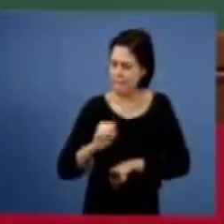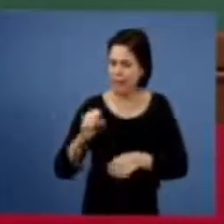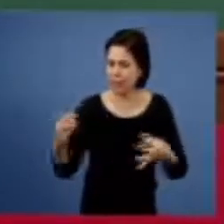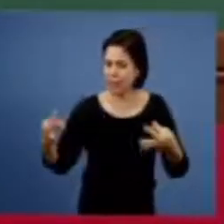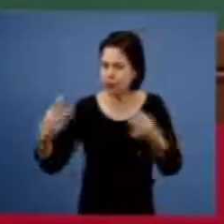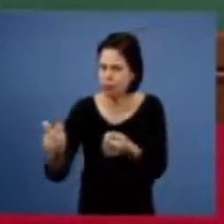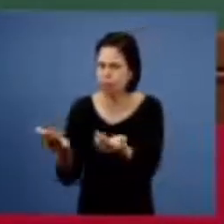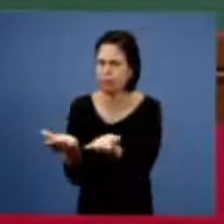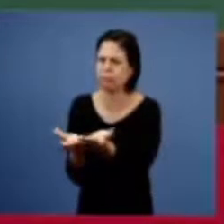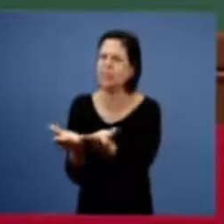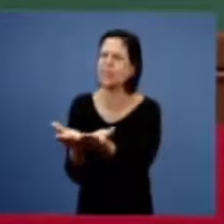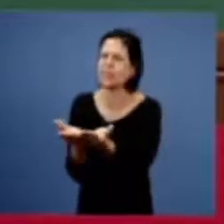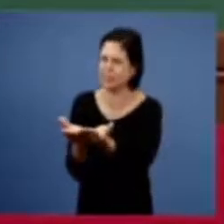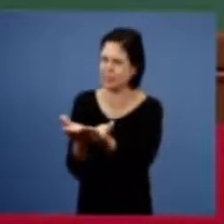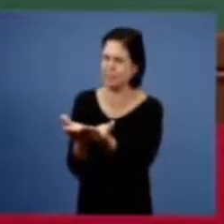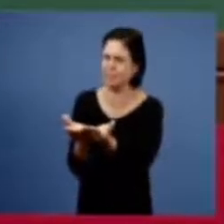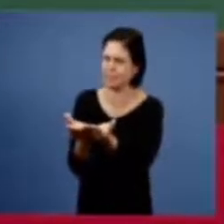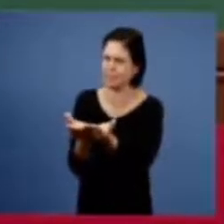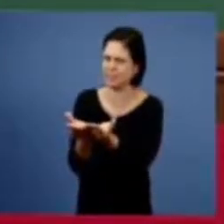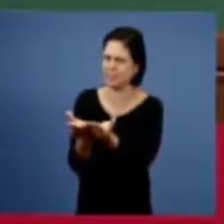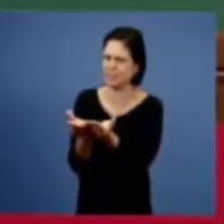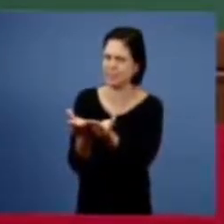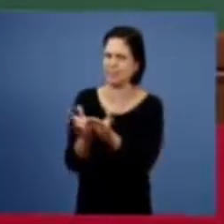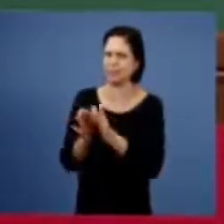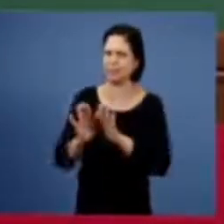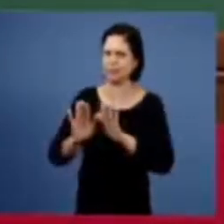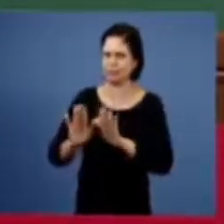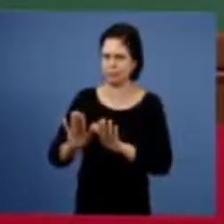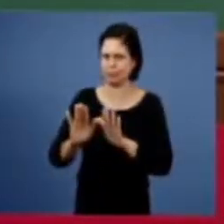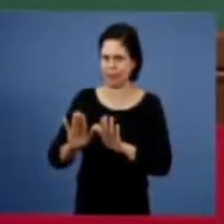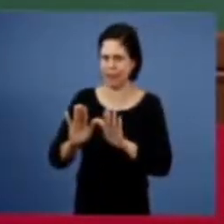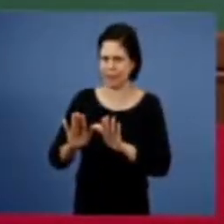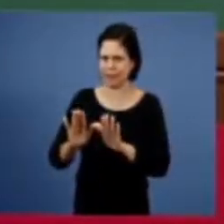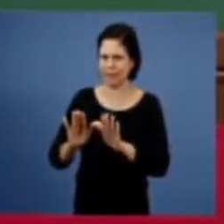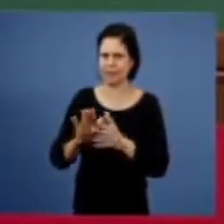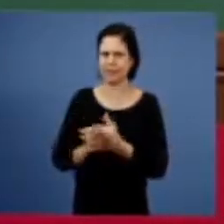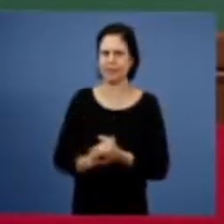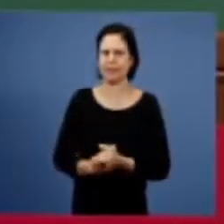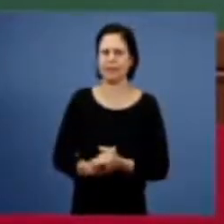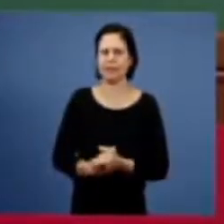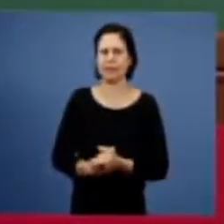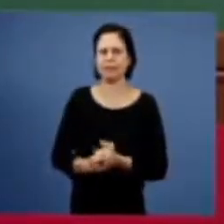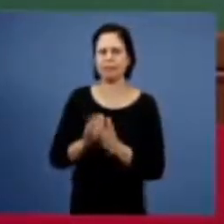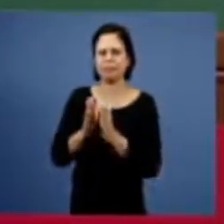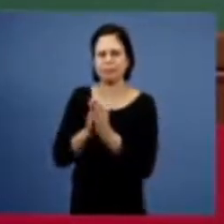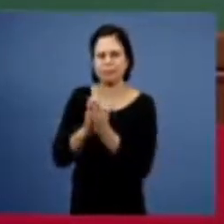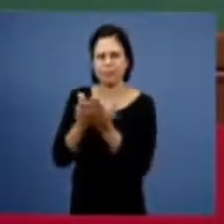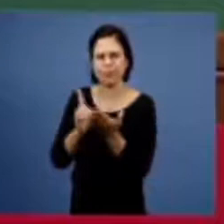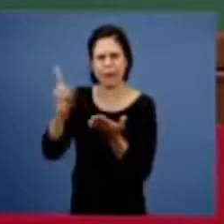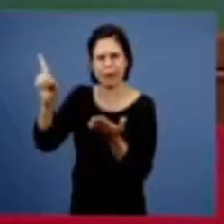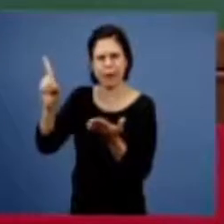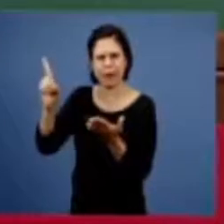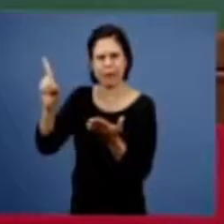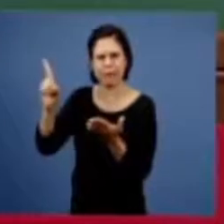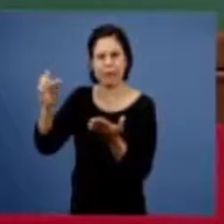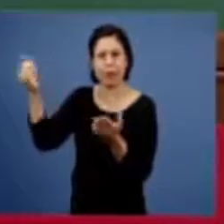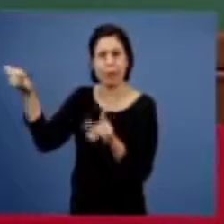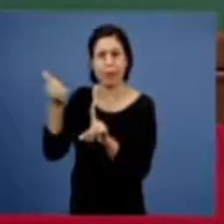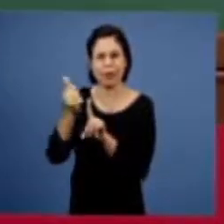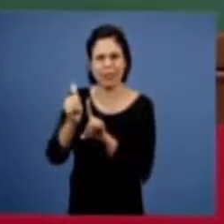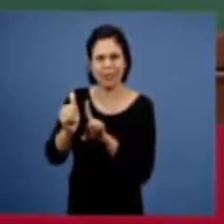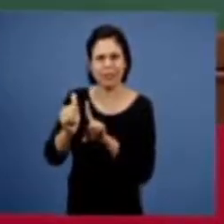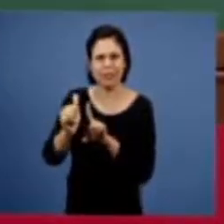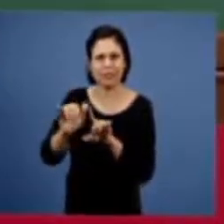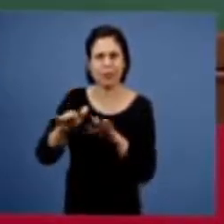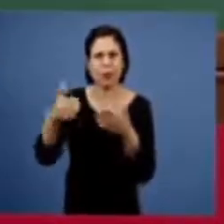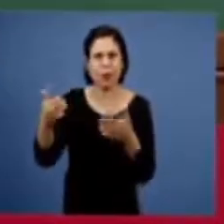desfecho para a igreja mas a palavra profética arrepende-te aí você diz